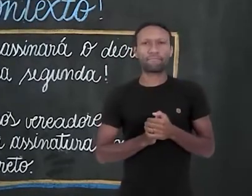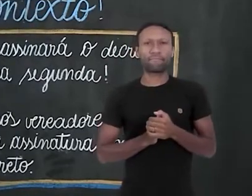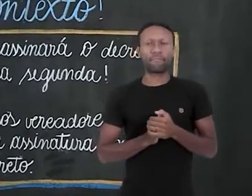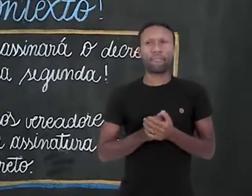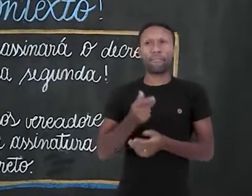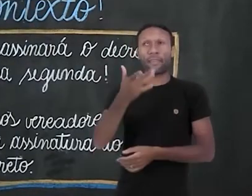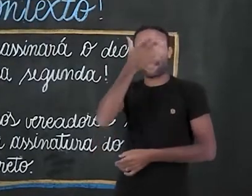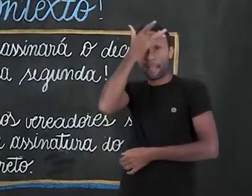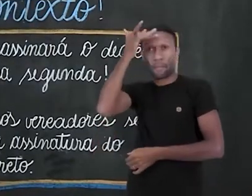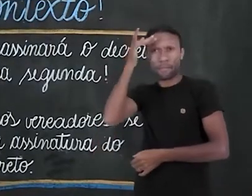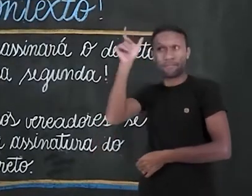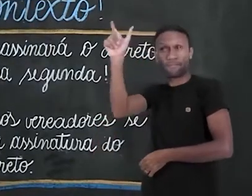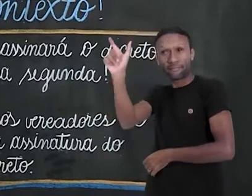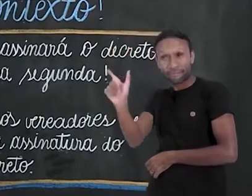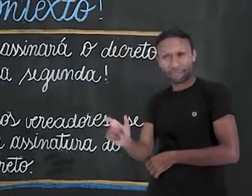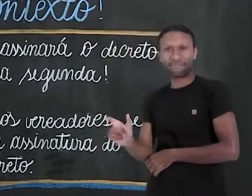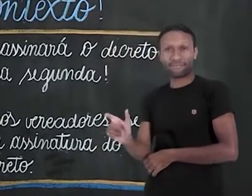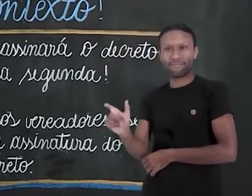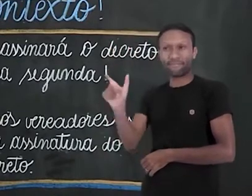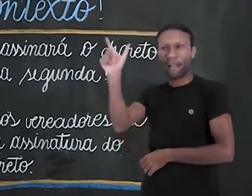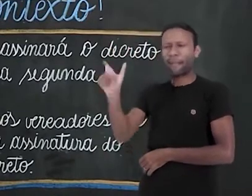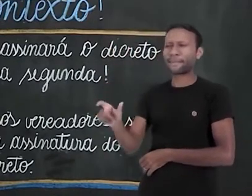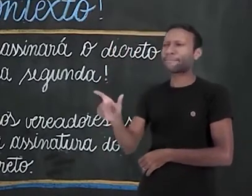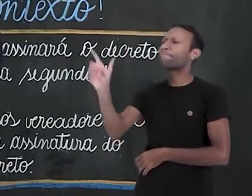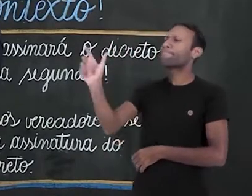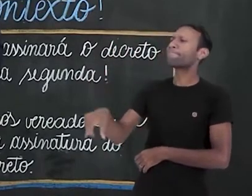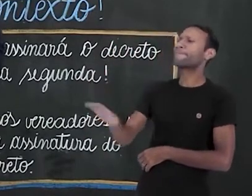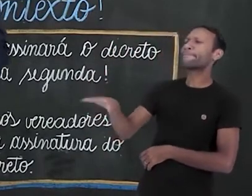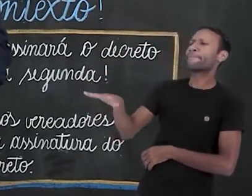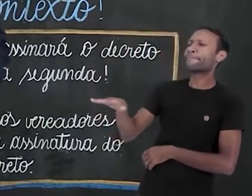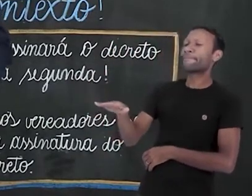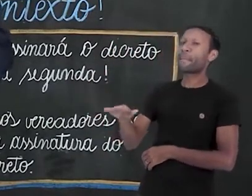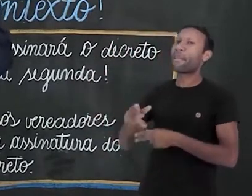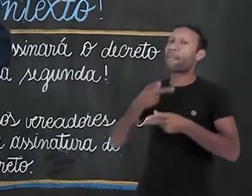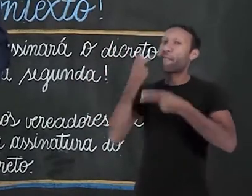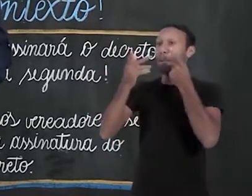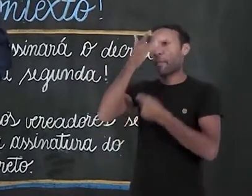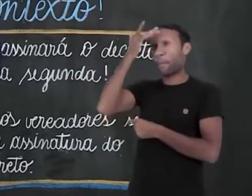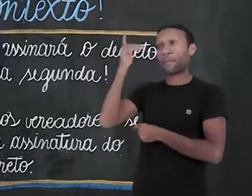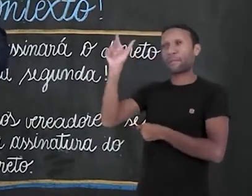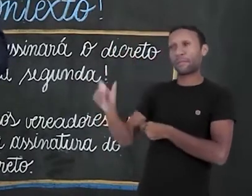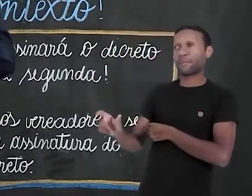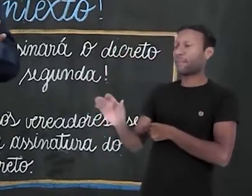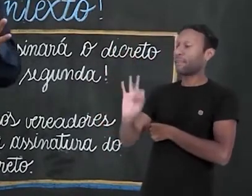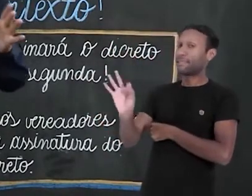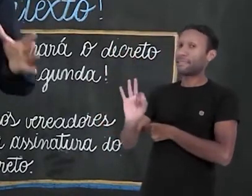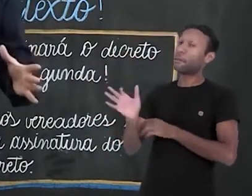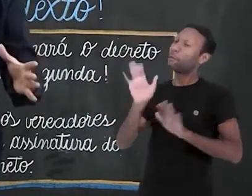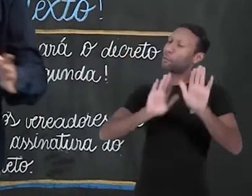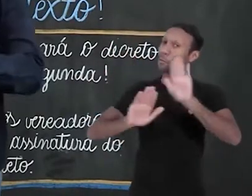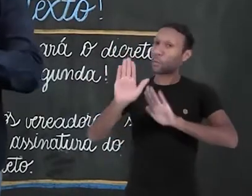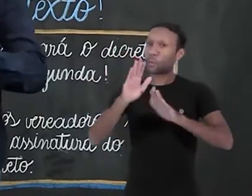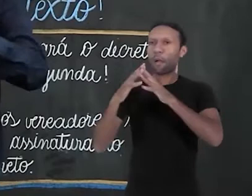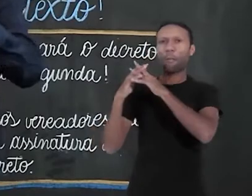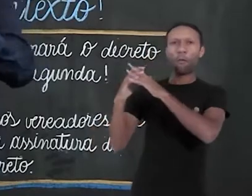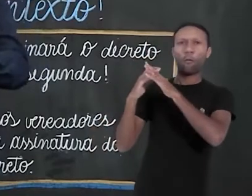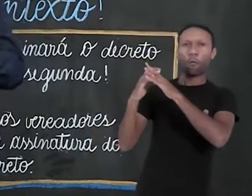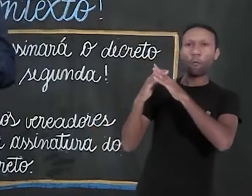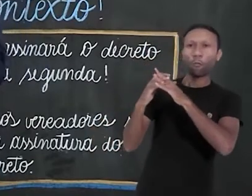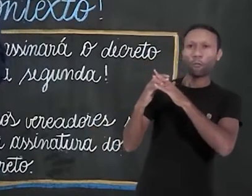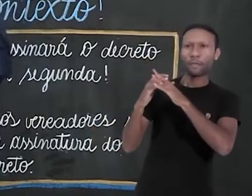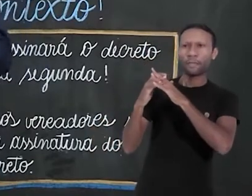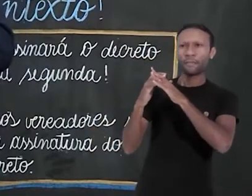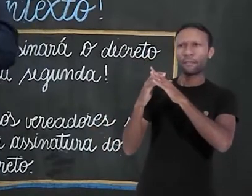sujeito, quando a gente fala assim, né? Sujeito, eu não estou falando de uma pessoa necessariamente não, hein? Cuidado para não confundir sujeito com